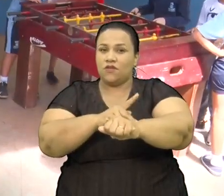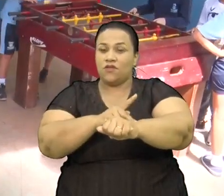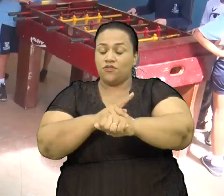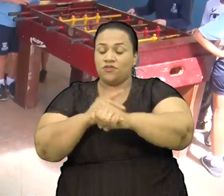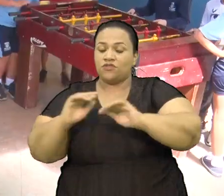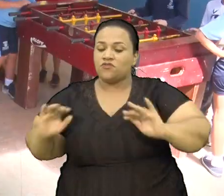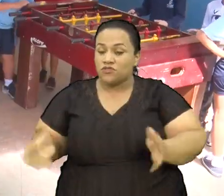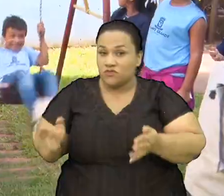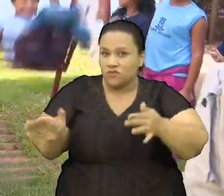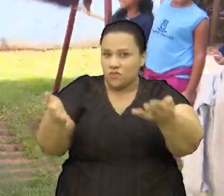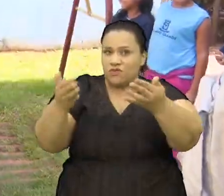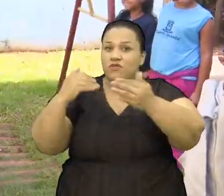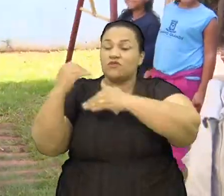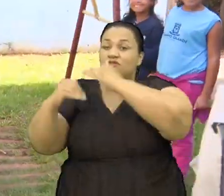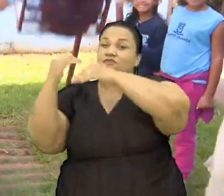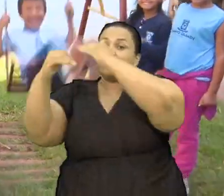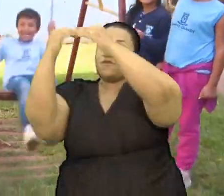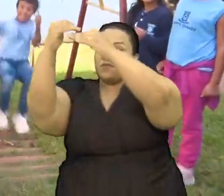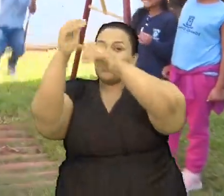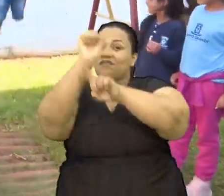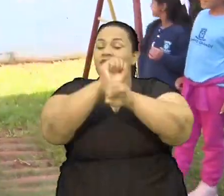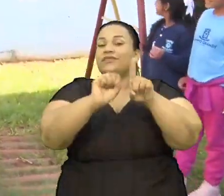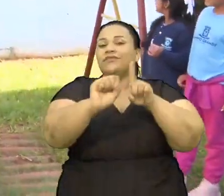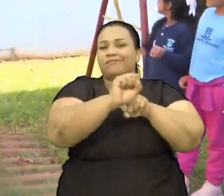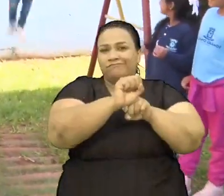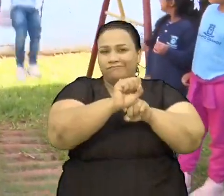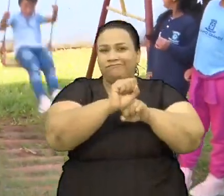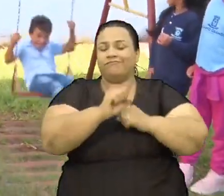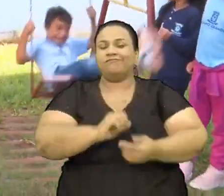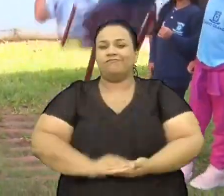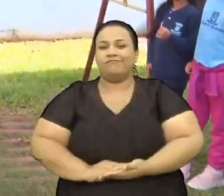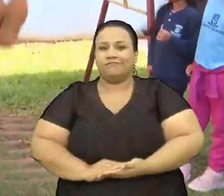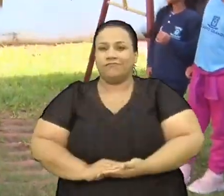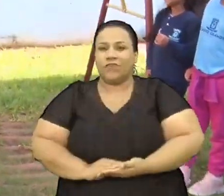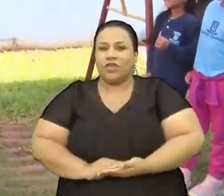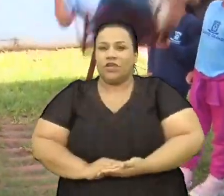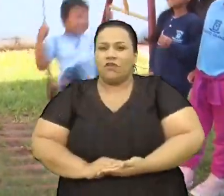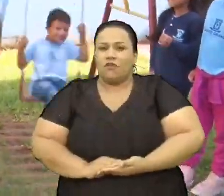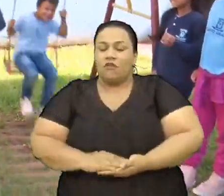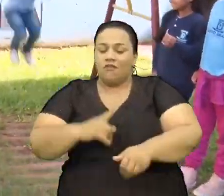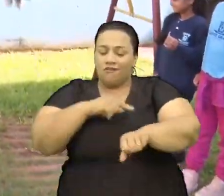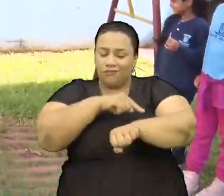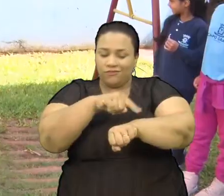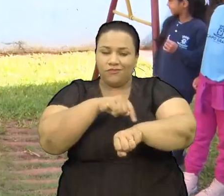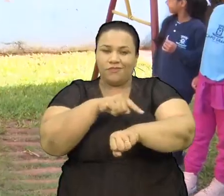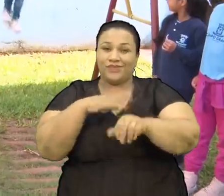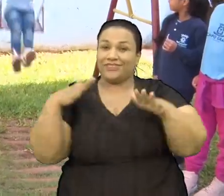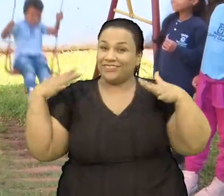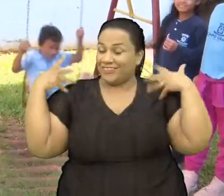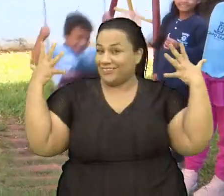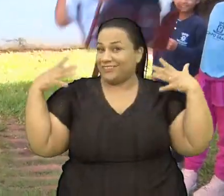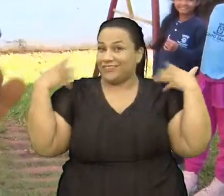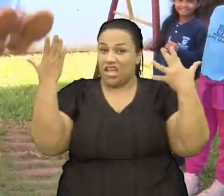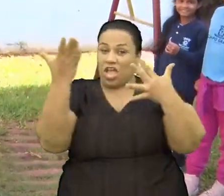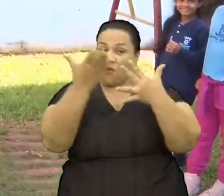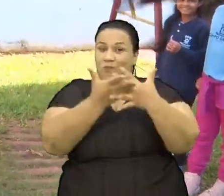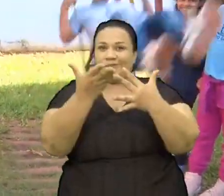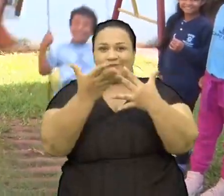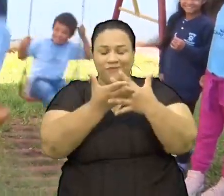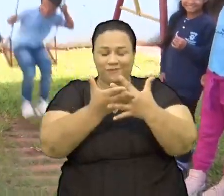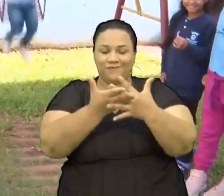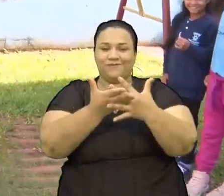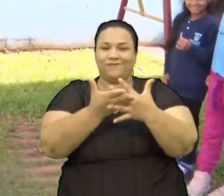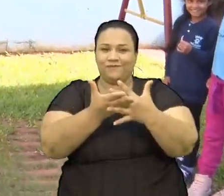desenvolvimento E trazem socialização Um dos momentos De maior alegria É a hora Do recreio